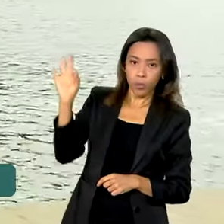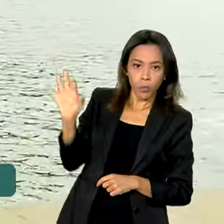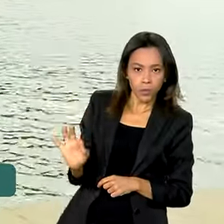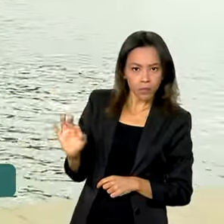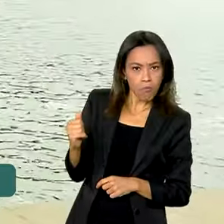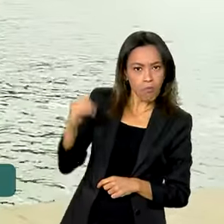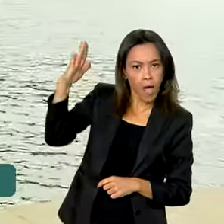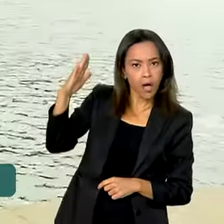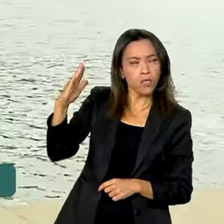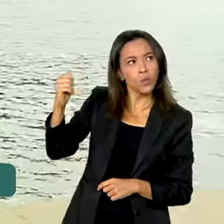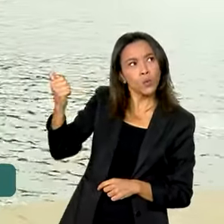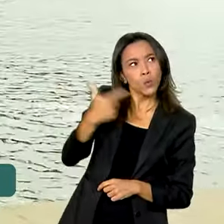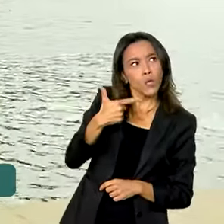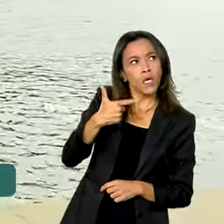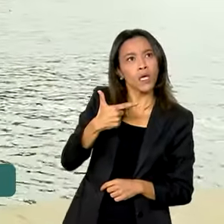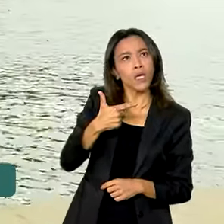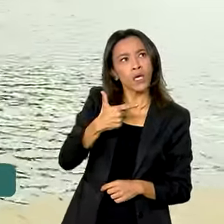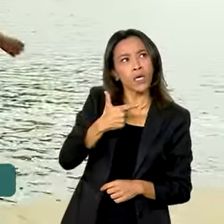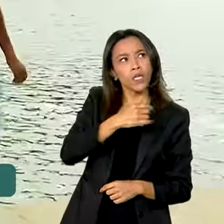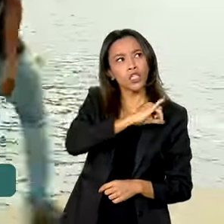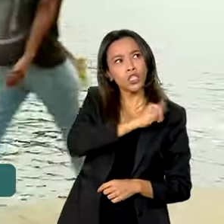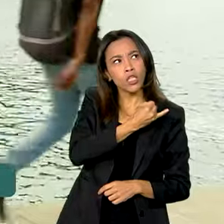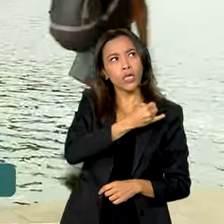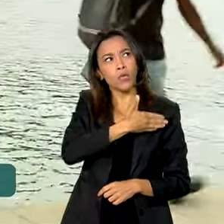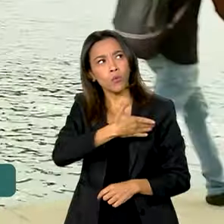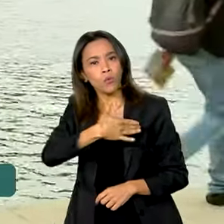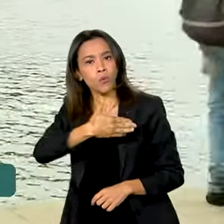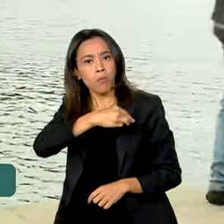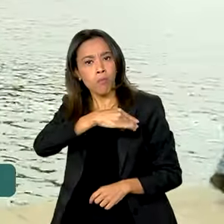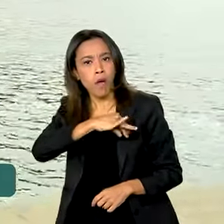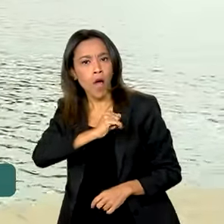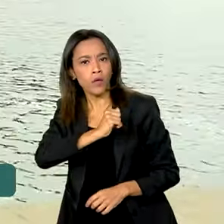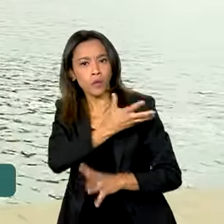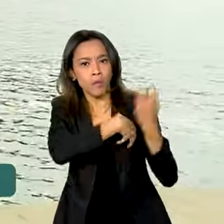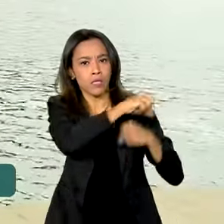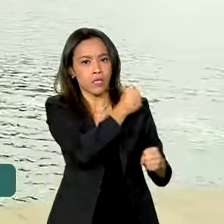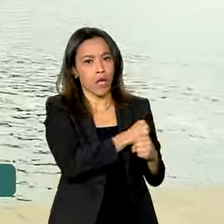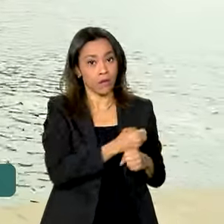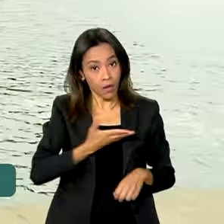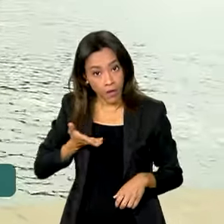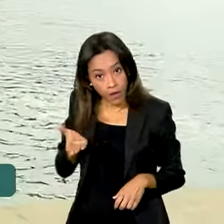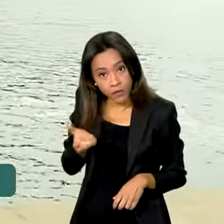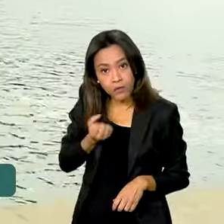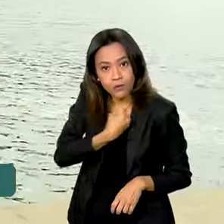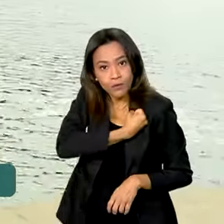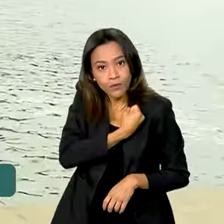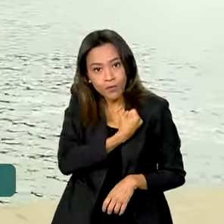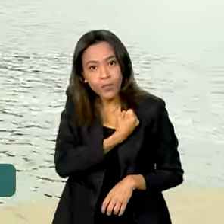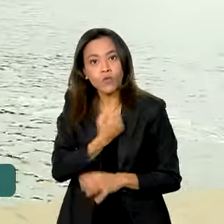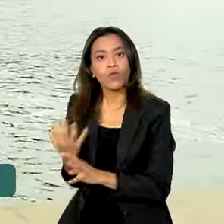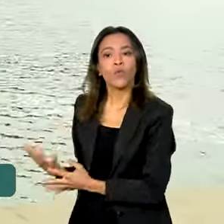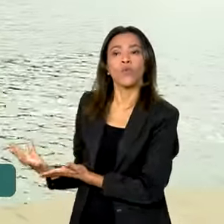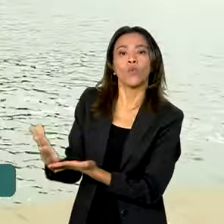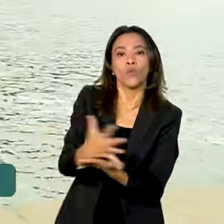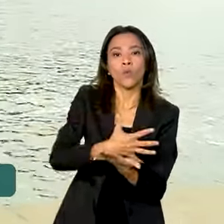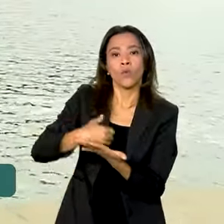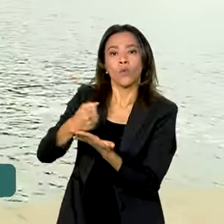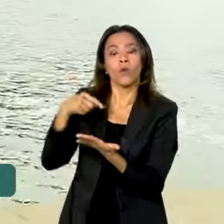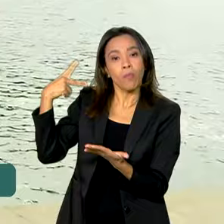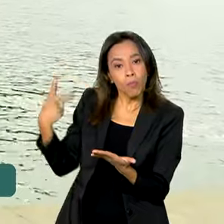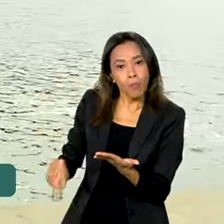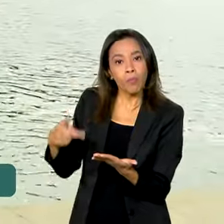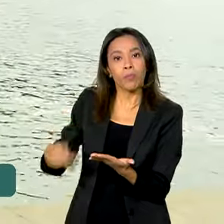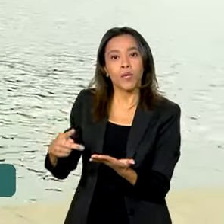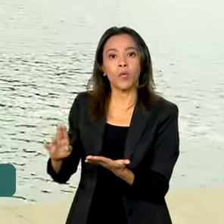do que se verificou entre janeiro e maio do ano passado. Os números foram apurados pelo Banco Central do Brasil